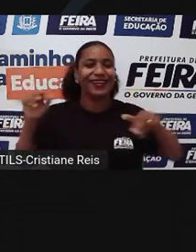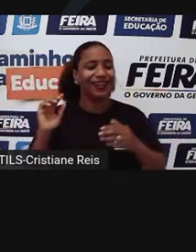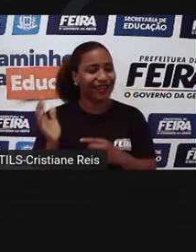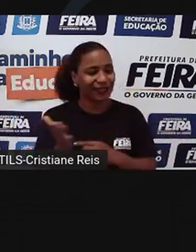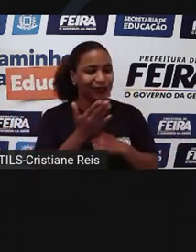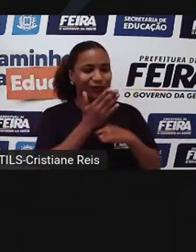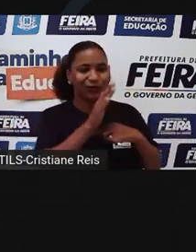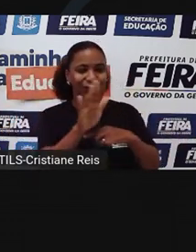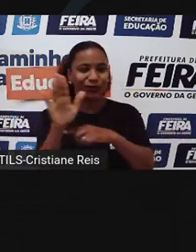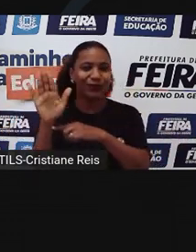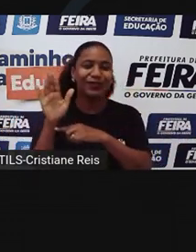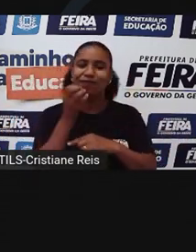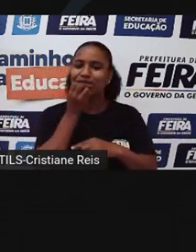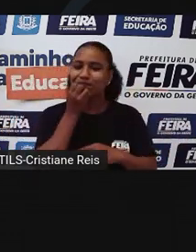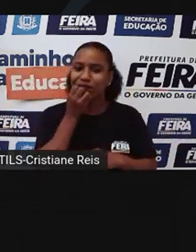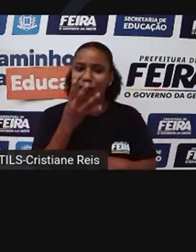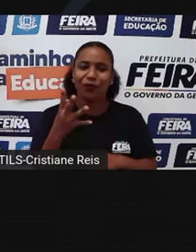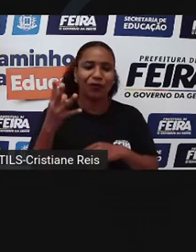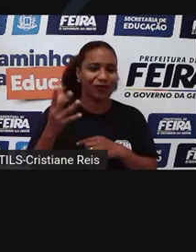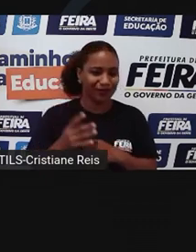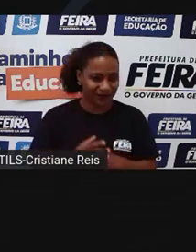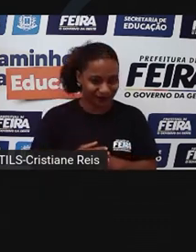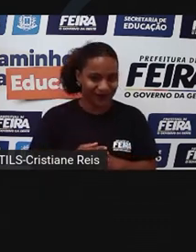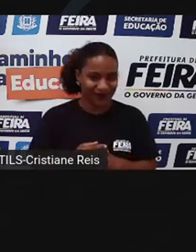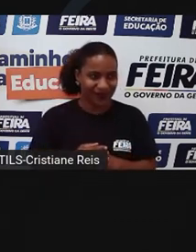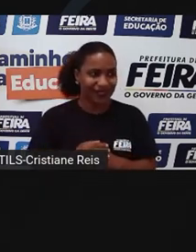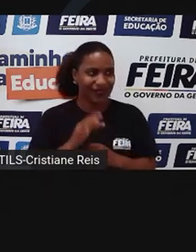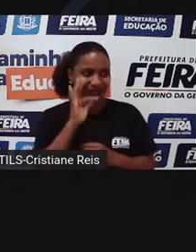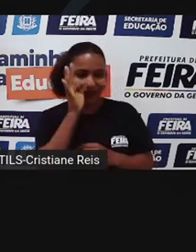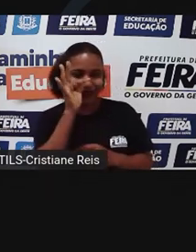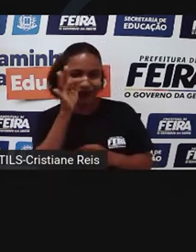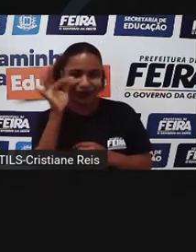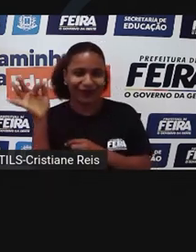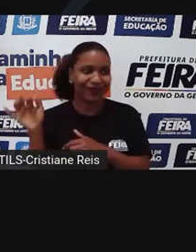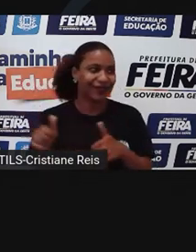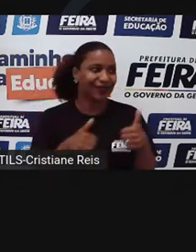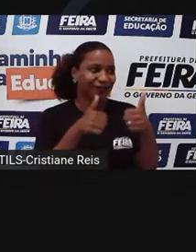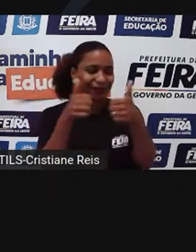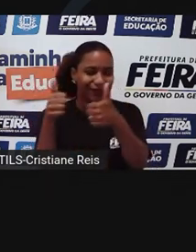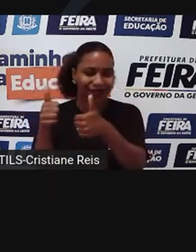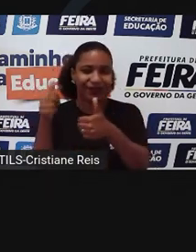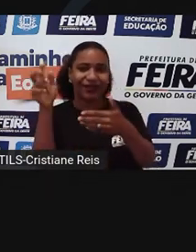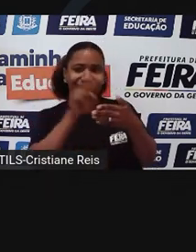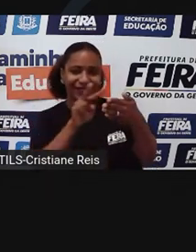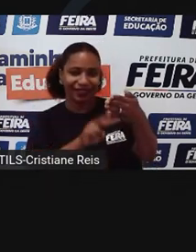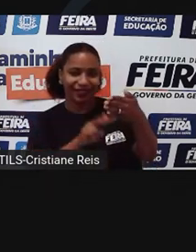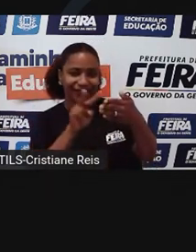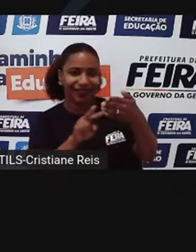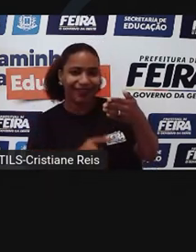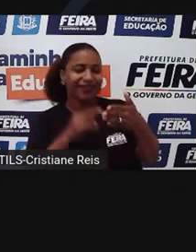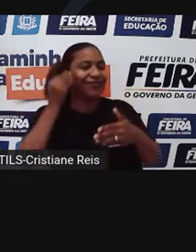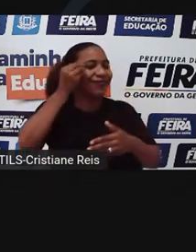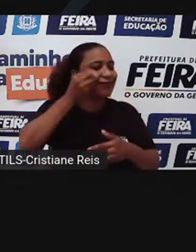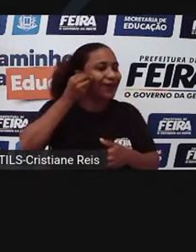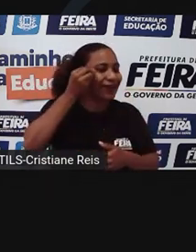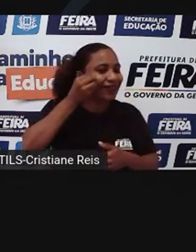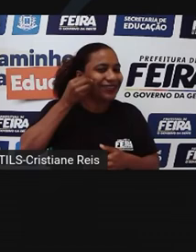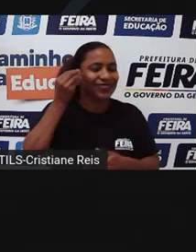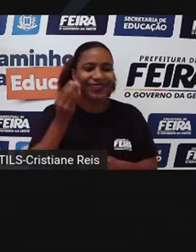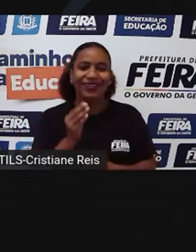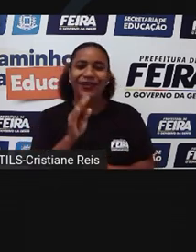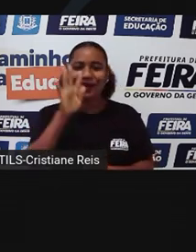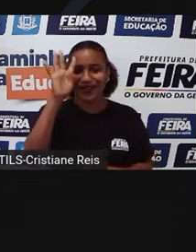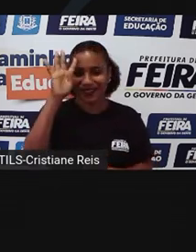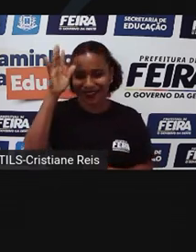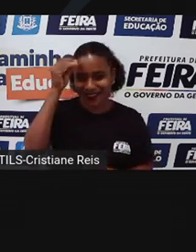nos orientam de forma muito eficiente para o nosso futuro. Quando você está lendo, você está realmente ganhando uma certa experiência e conhecimento